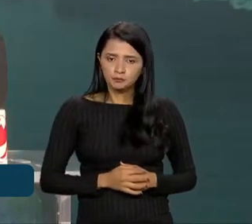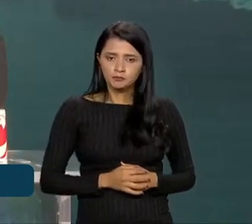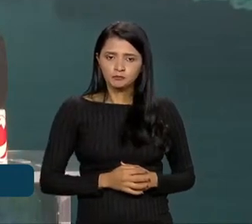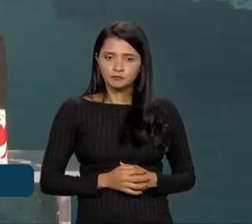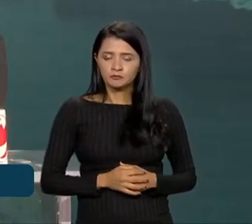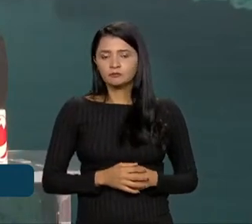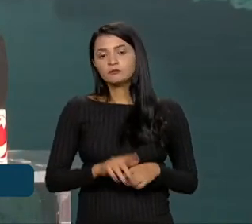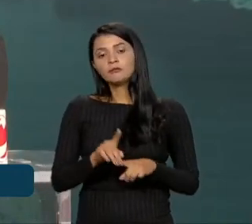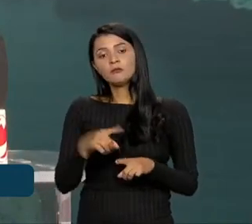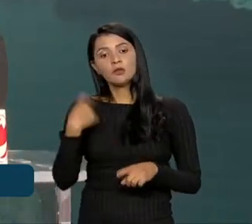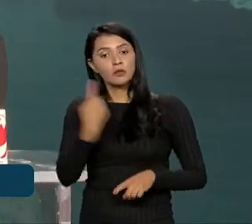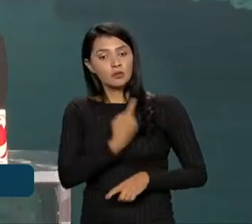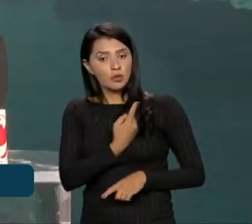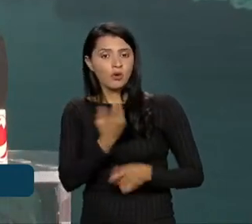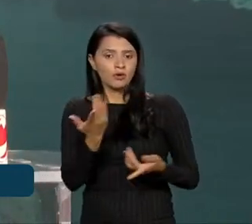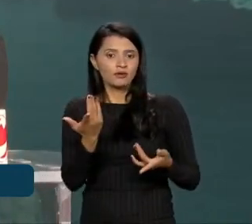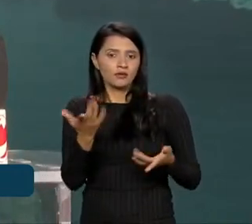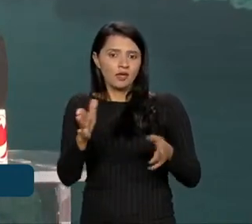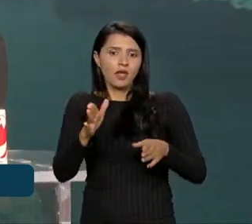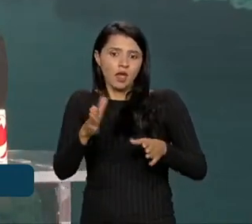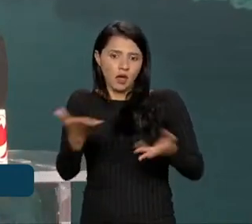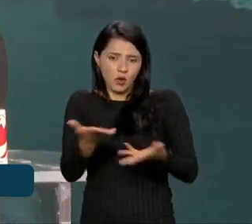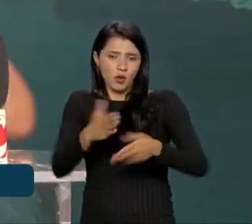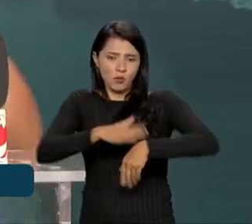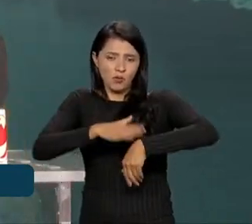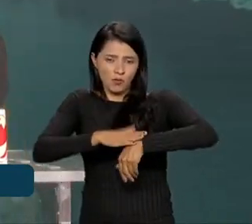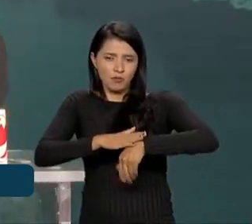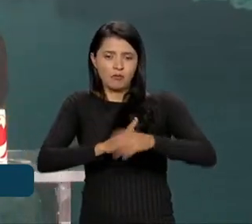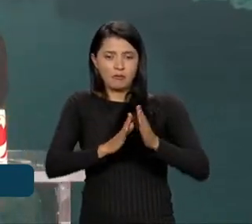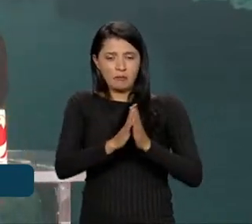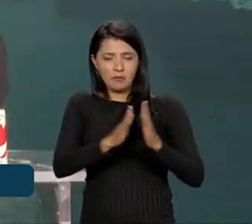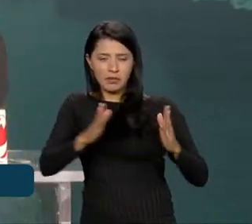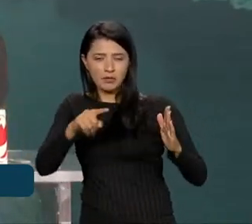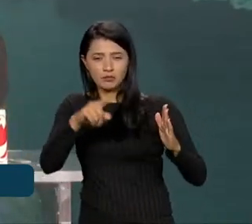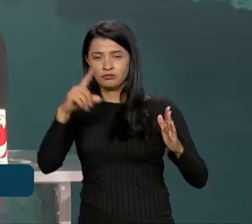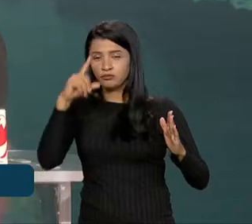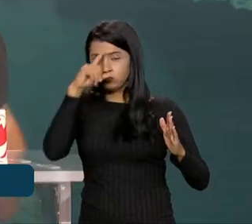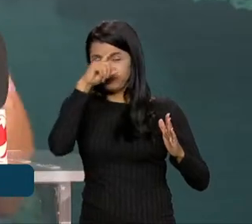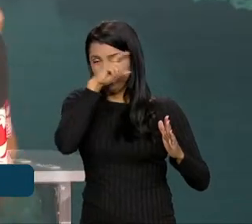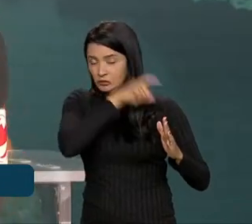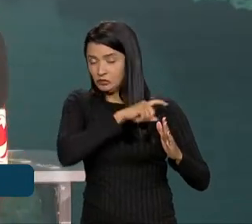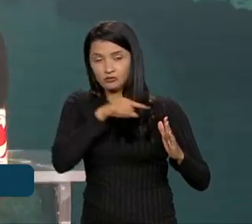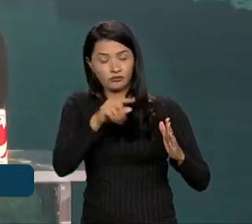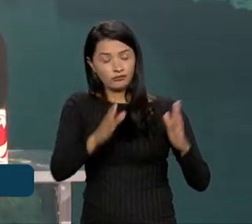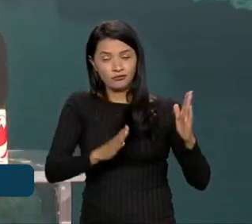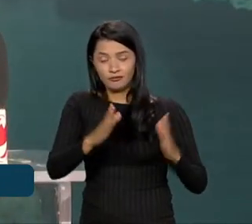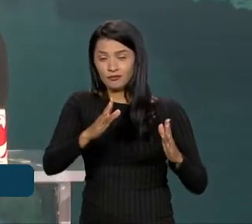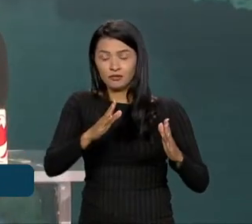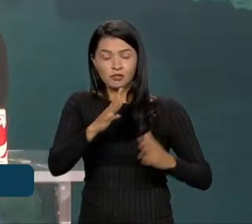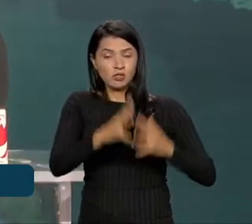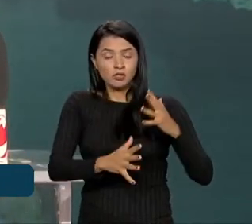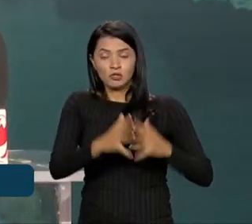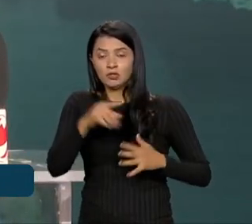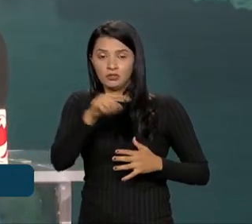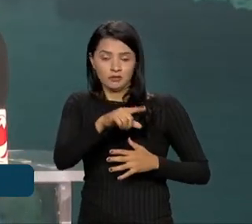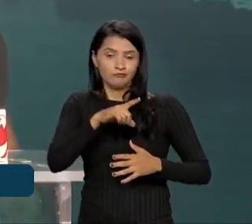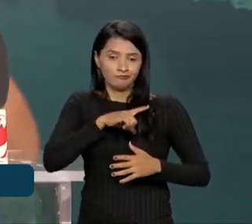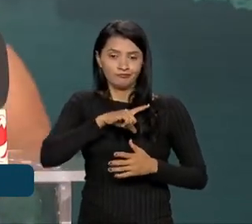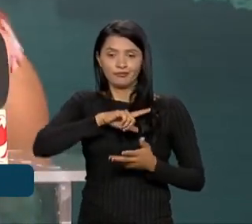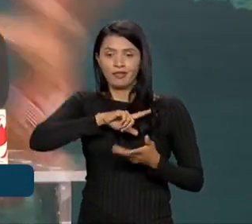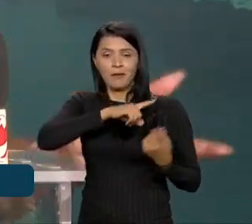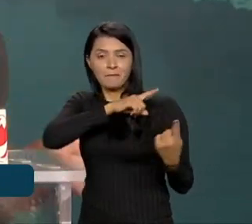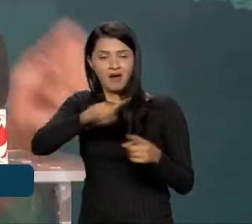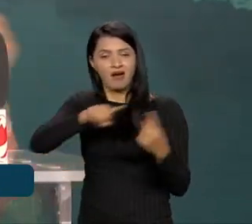Nós estamos saindo de um período muito difícil, de um período muito turbulento, onde foram muitos